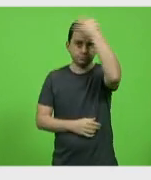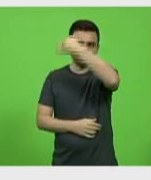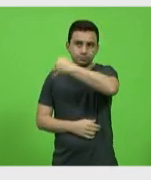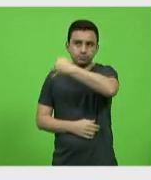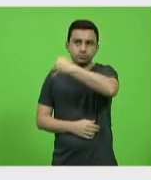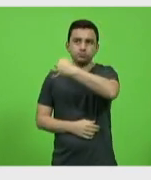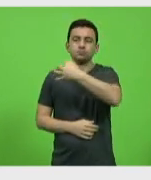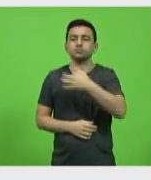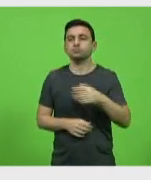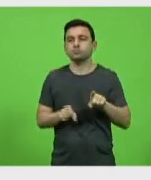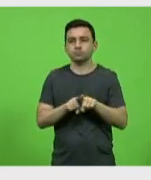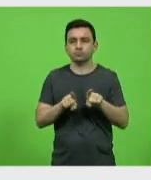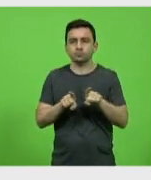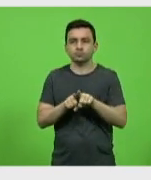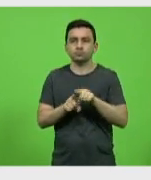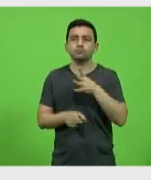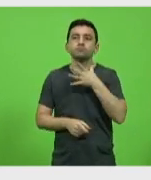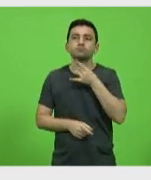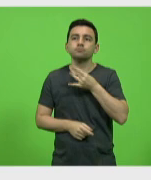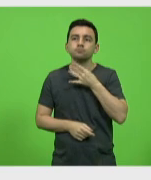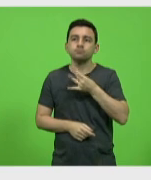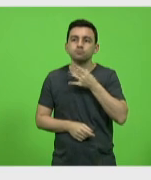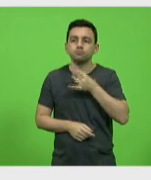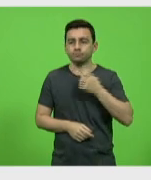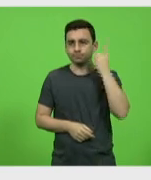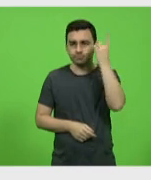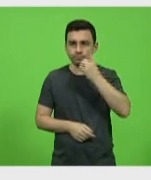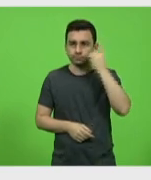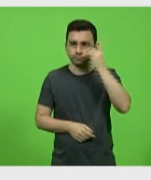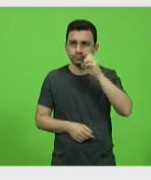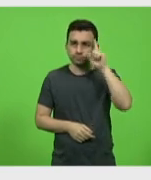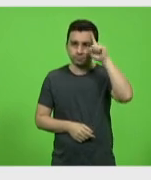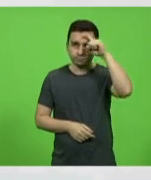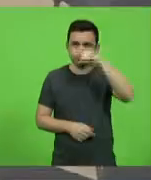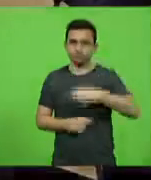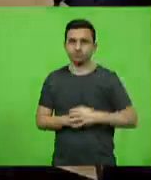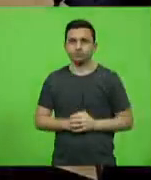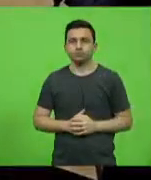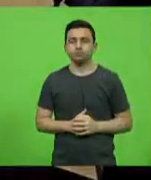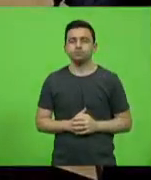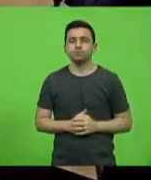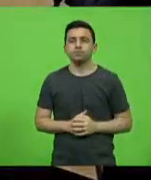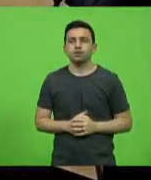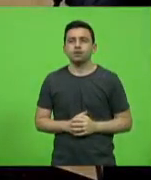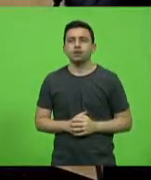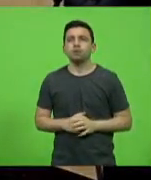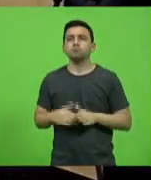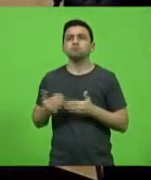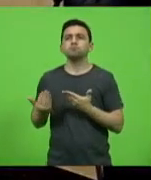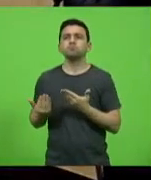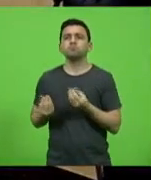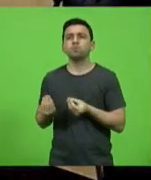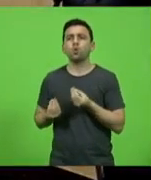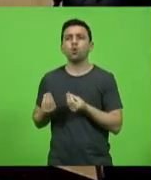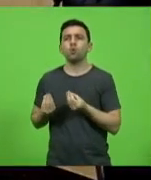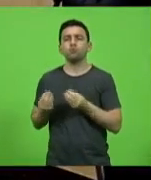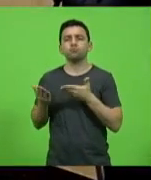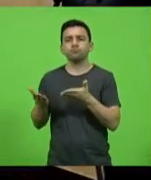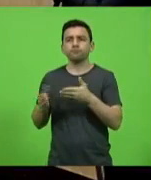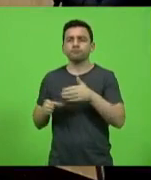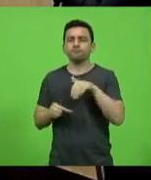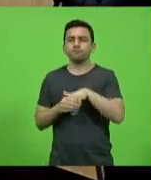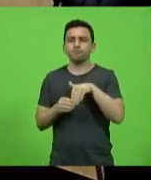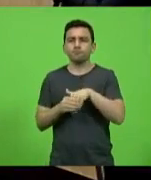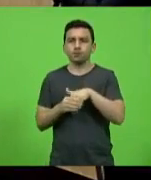deputado Valdir Cobalquini e deputado Marcos Vieira. Como vota o deputado doutor Vicente Caro